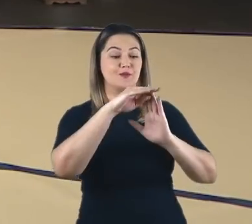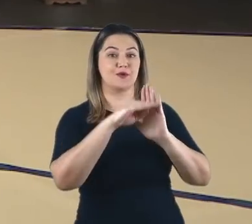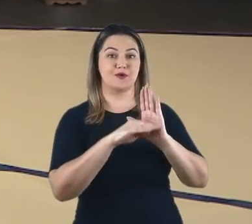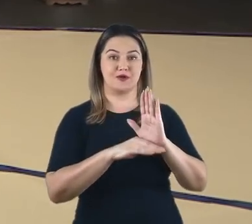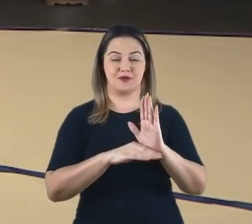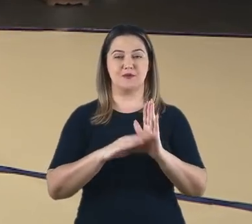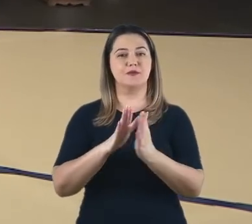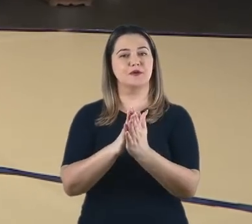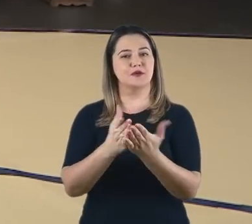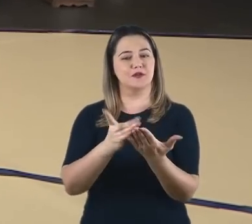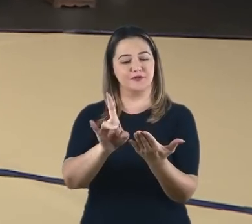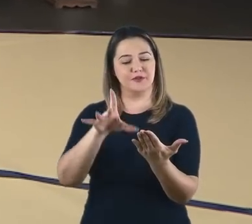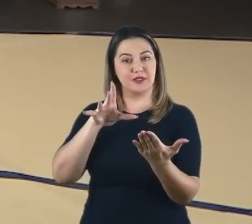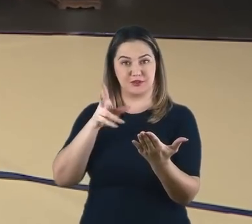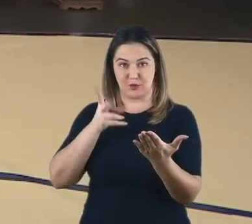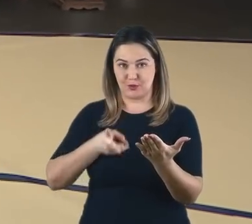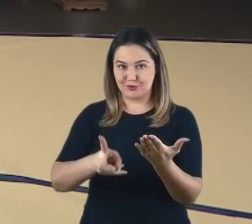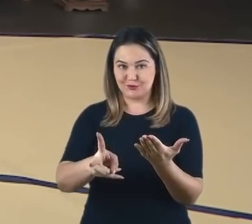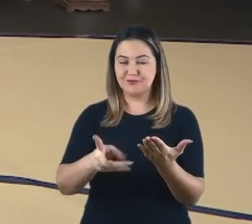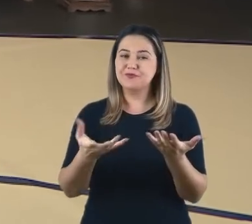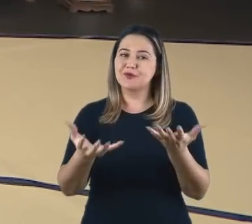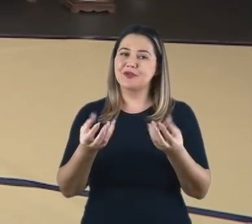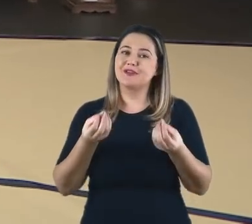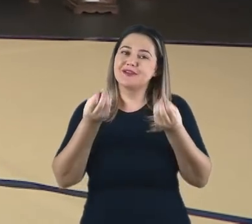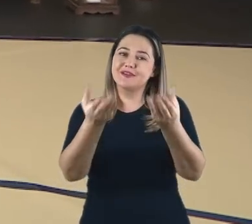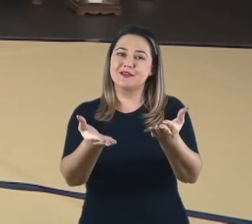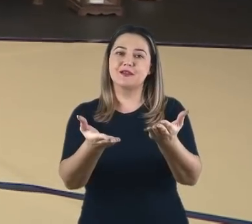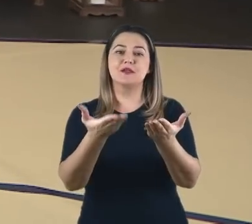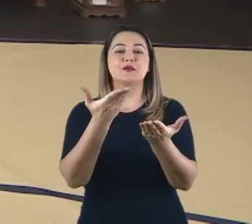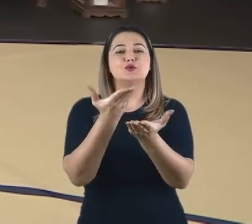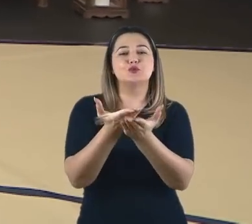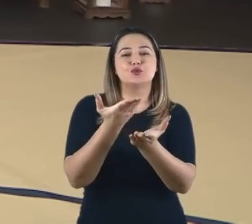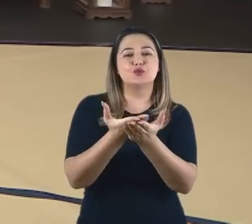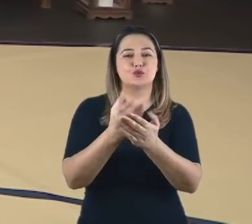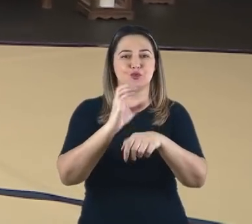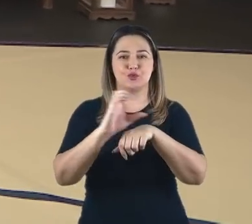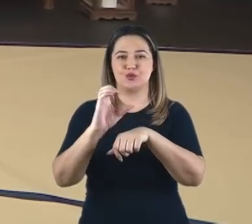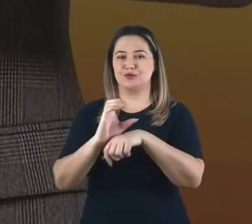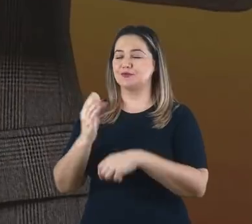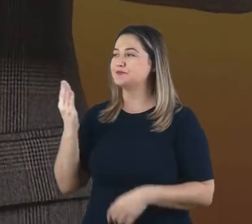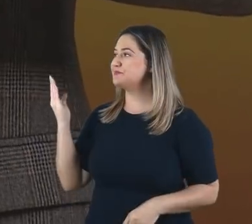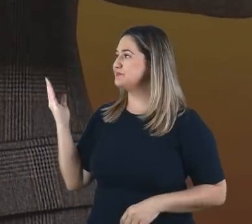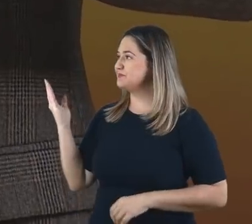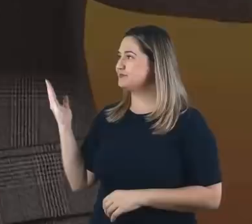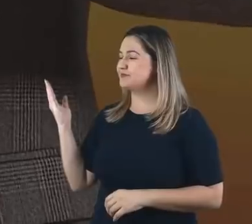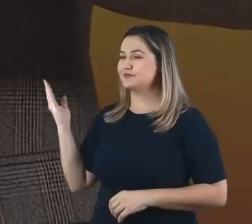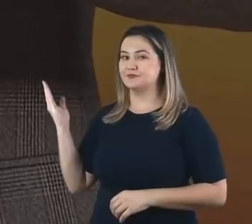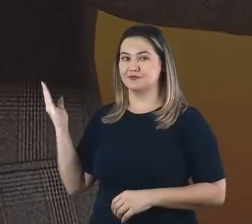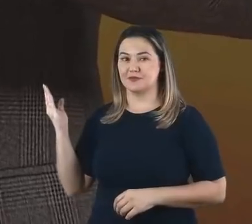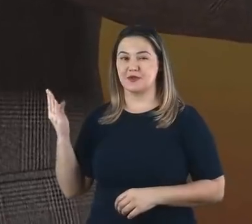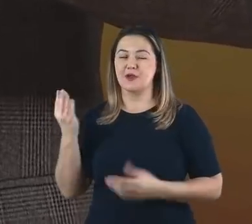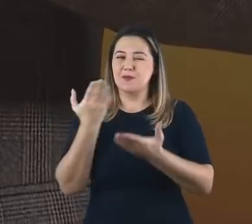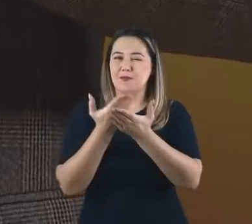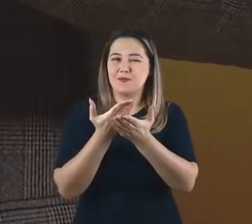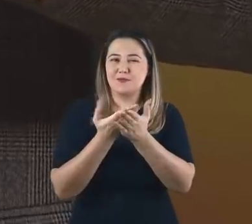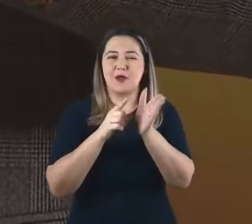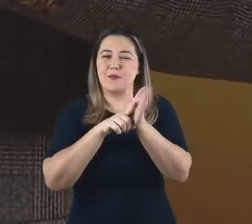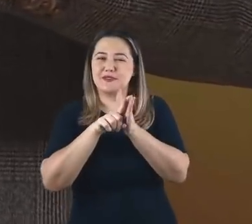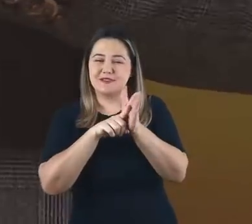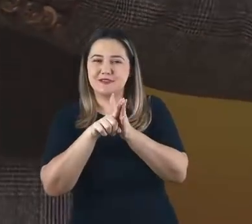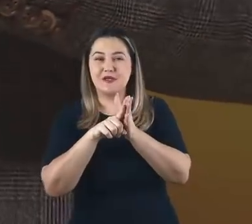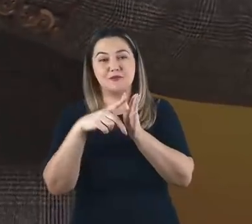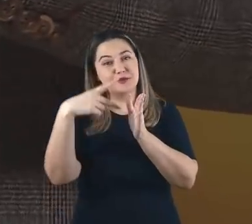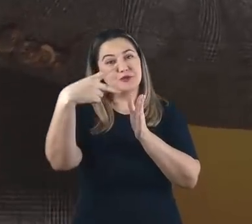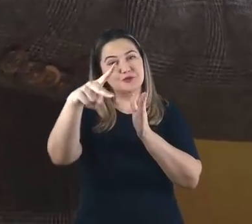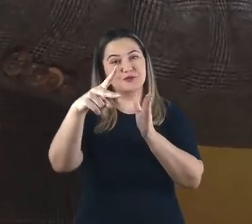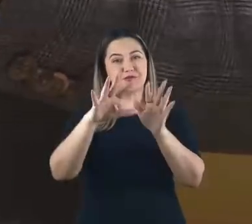Estamos de volta com o programa Evidências e eu quero oferecer para você mais uma vez o Guia de Estudos Evidências, preparado com todo carinho para você